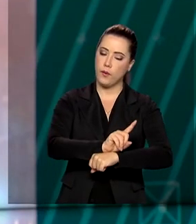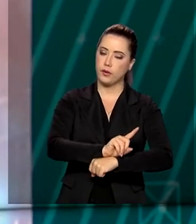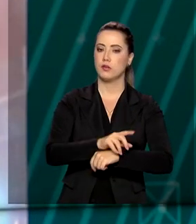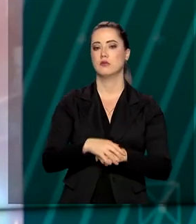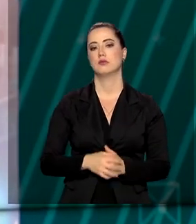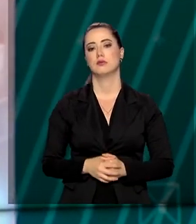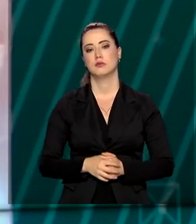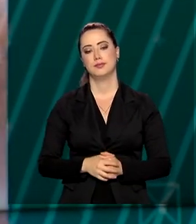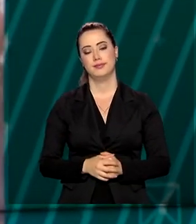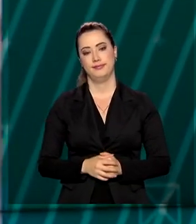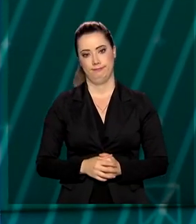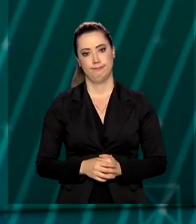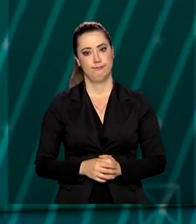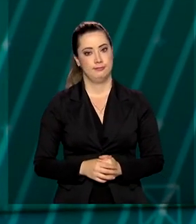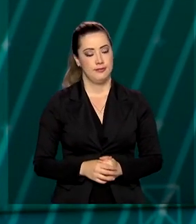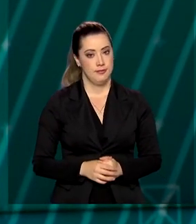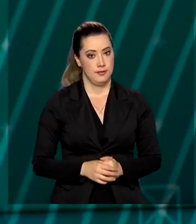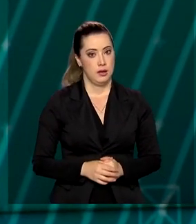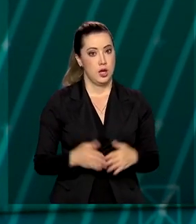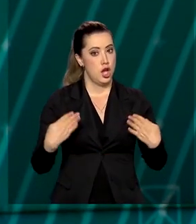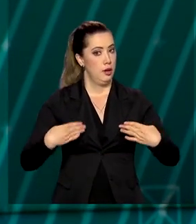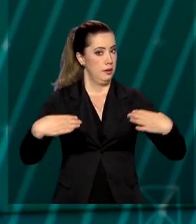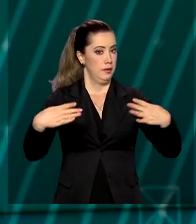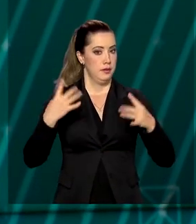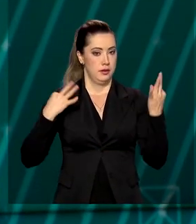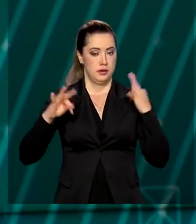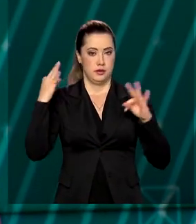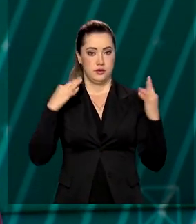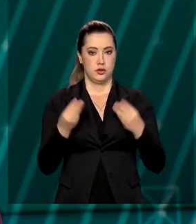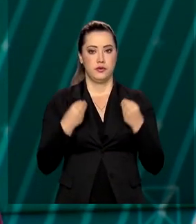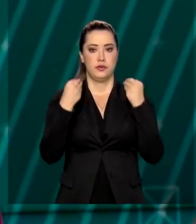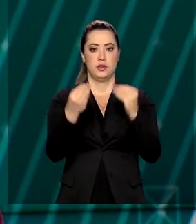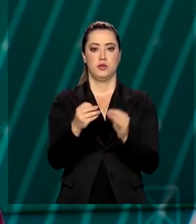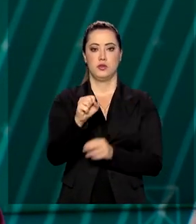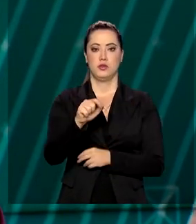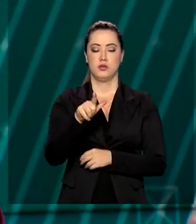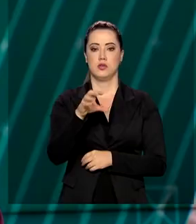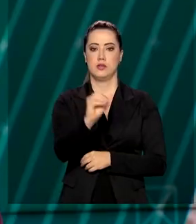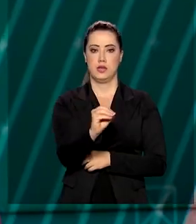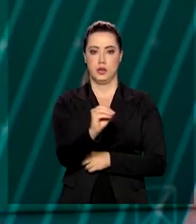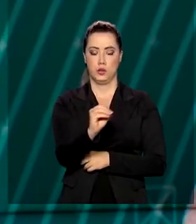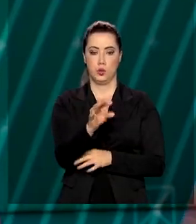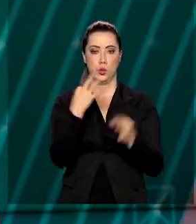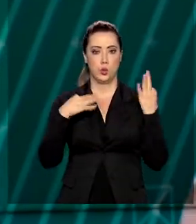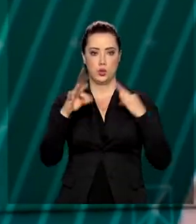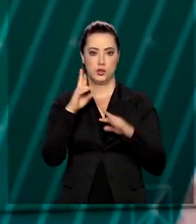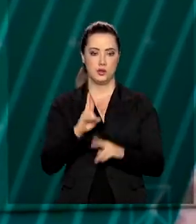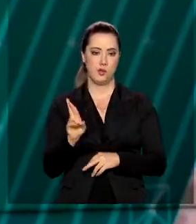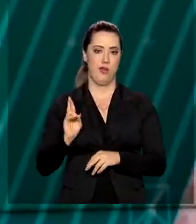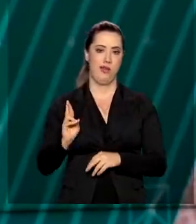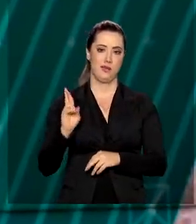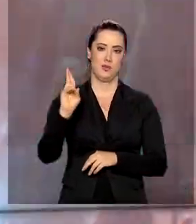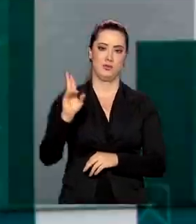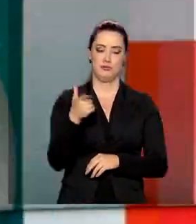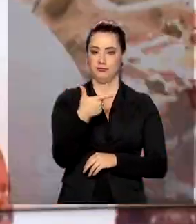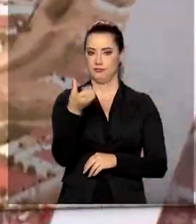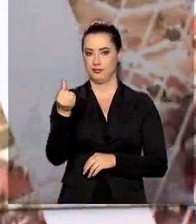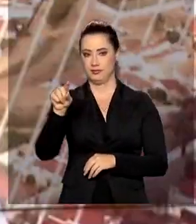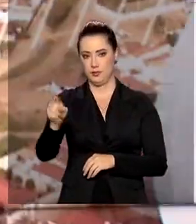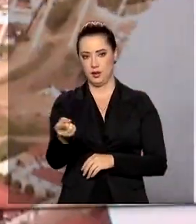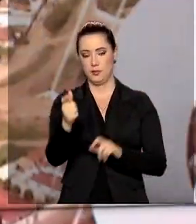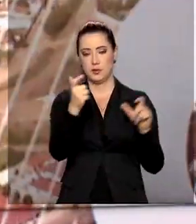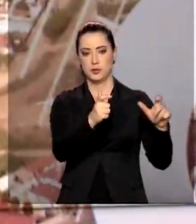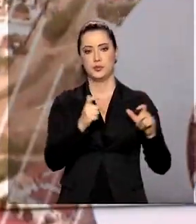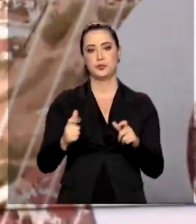O Ministério do Turismo já concedeu o selo Turismo Responsável para mais de 26 mil estabelecimentos no país.